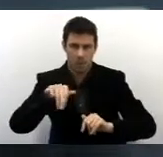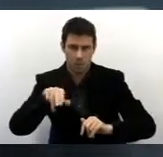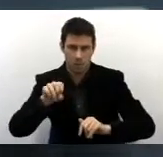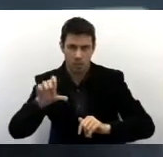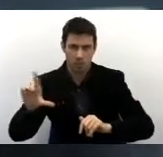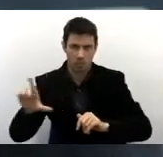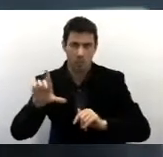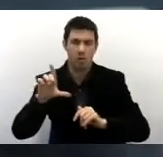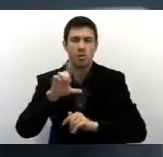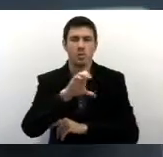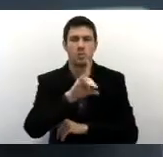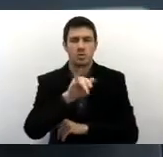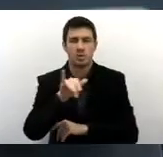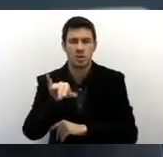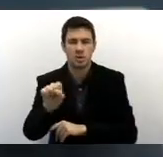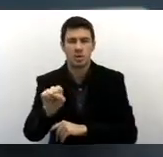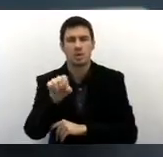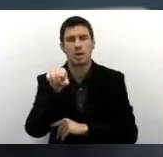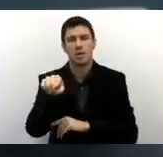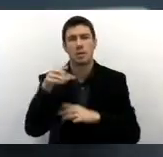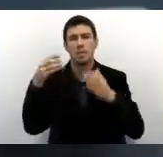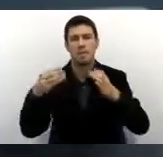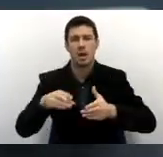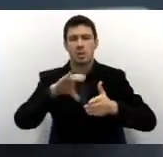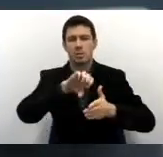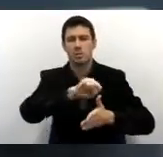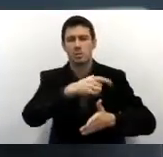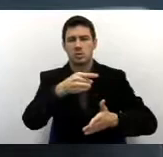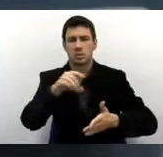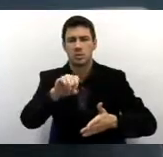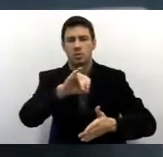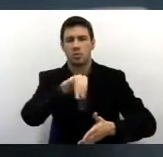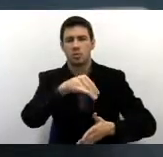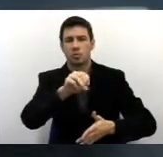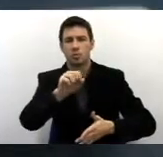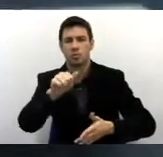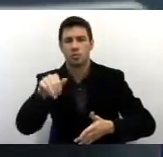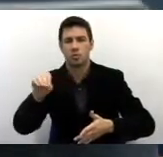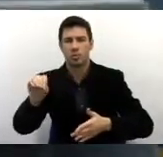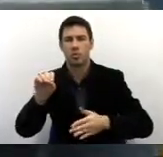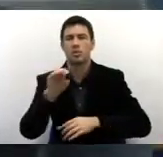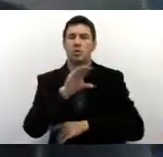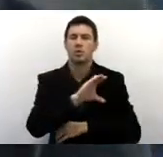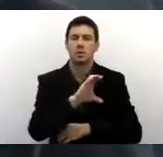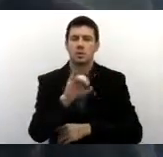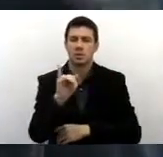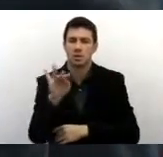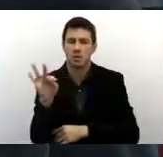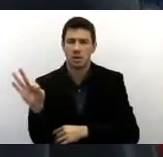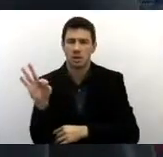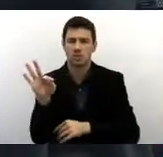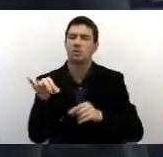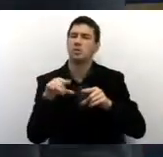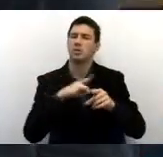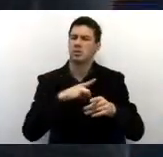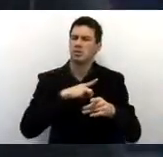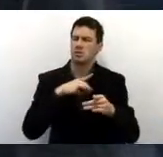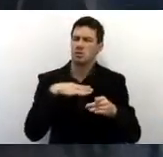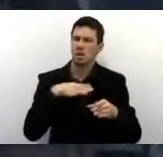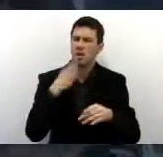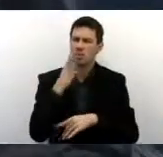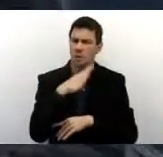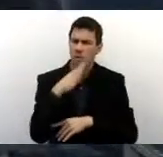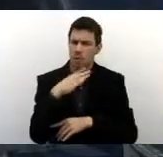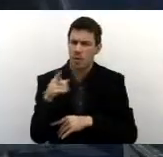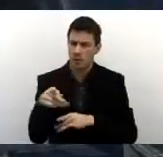este novo Ciete é o bairro do São João, para o ano que vem. Então seria Ciete, já tem um no Pimentas, é isso?